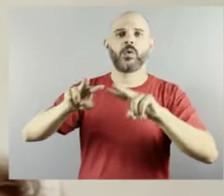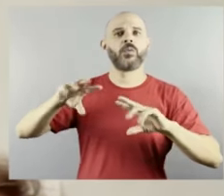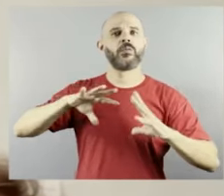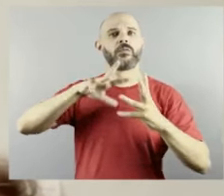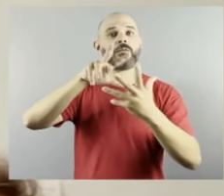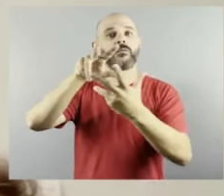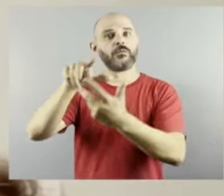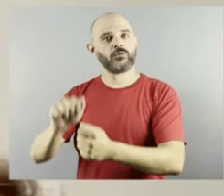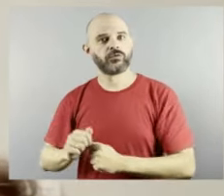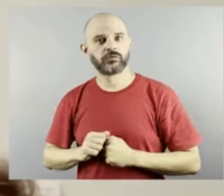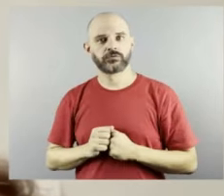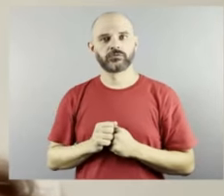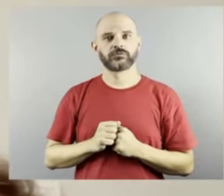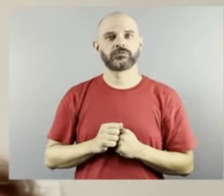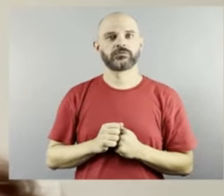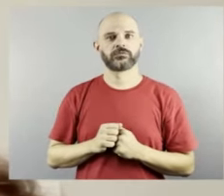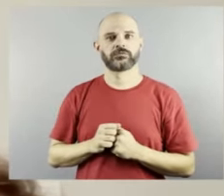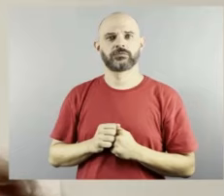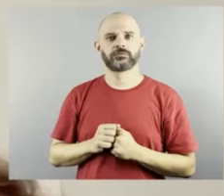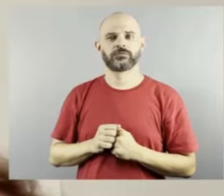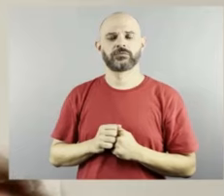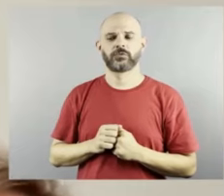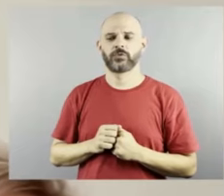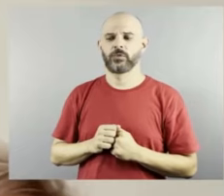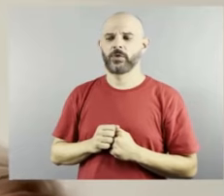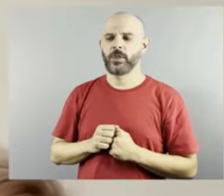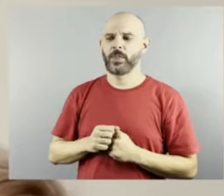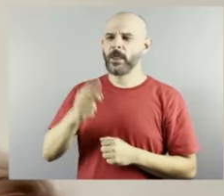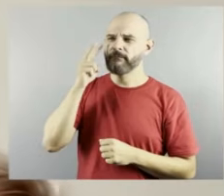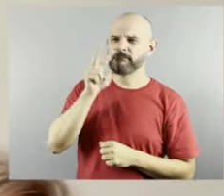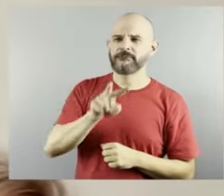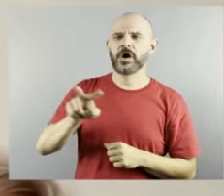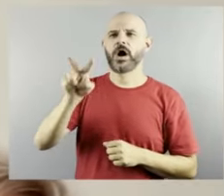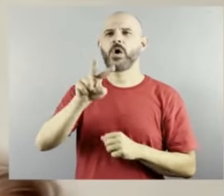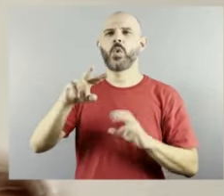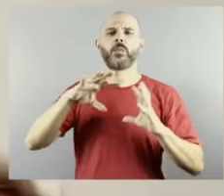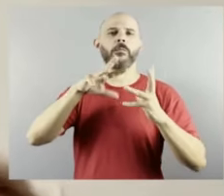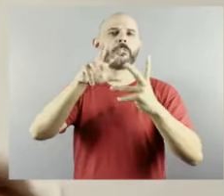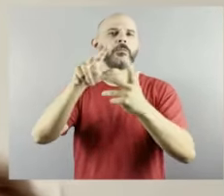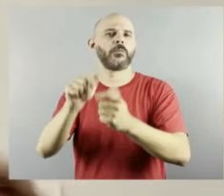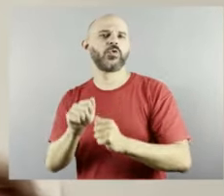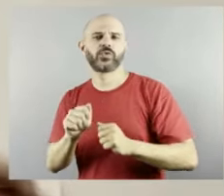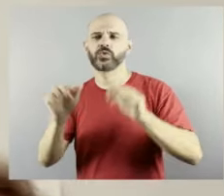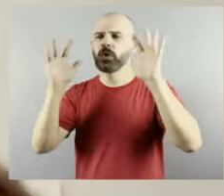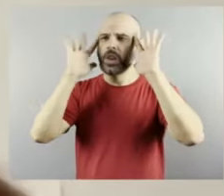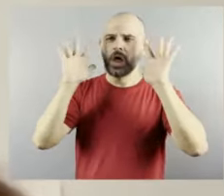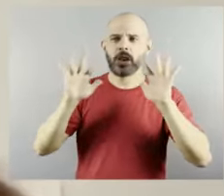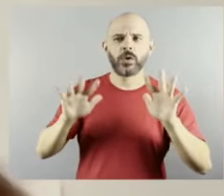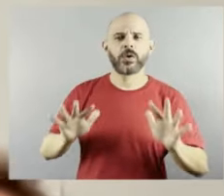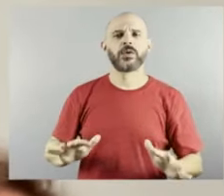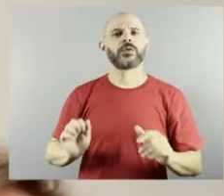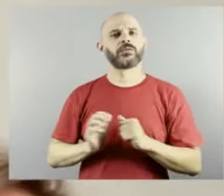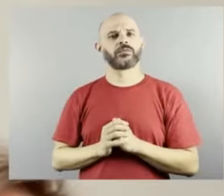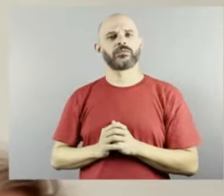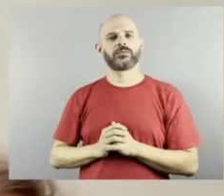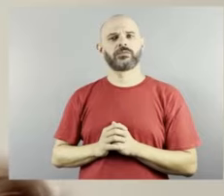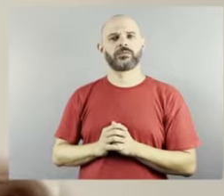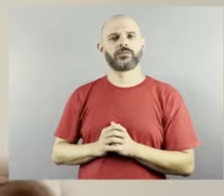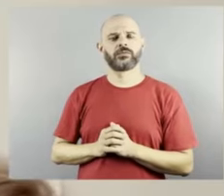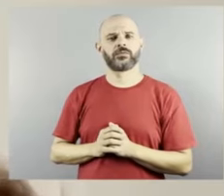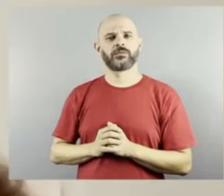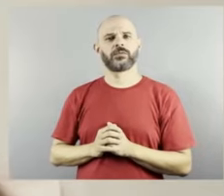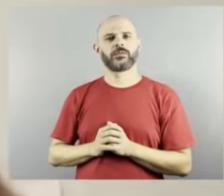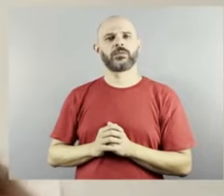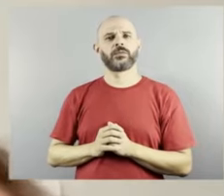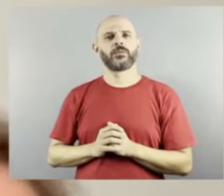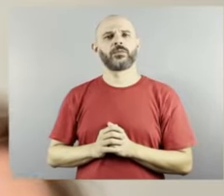assim de forma natural de não de não não tá rotulando não tá